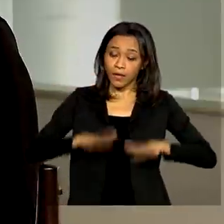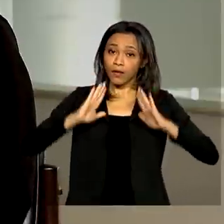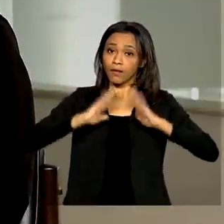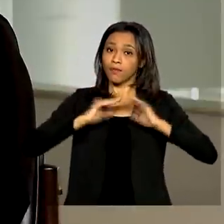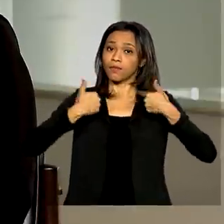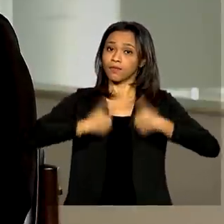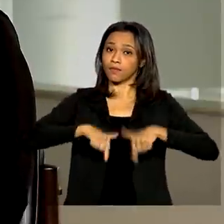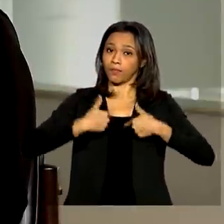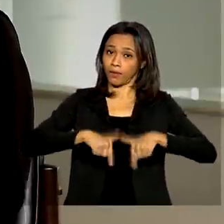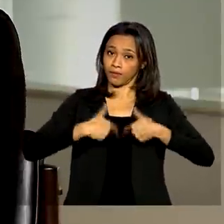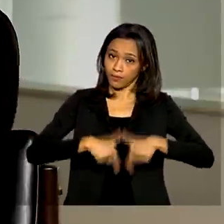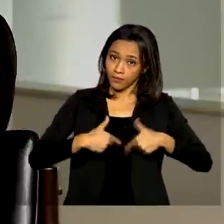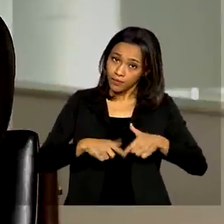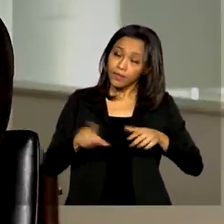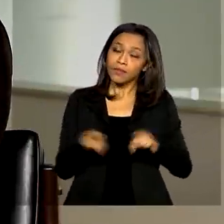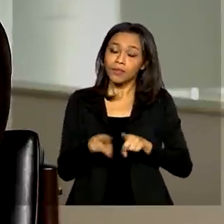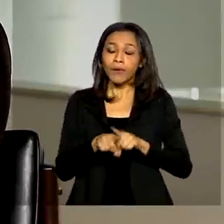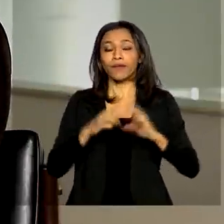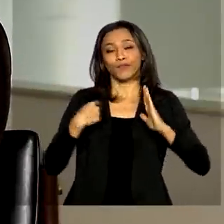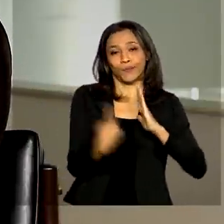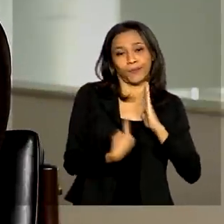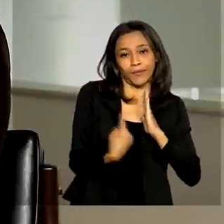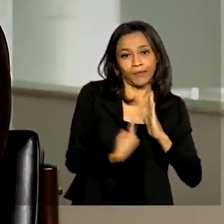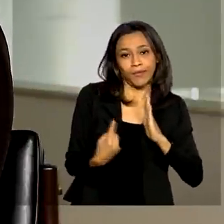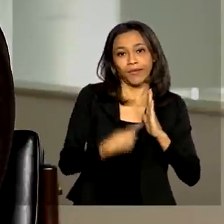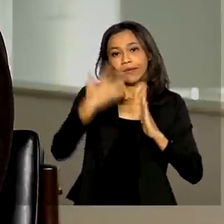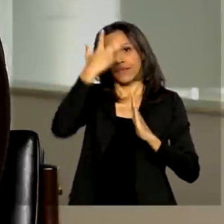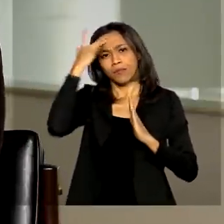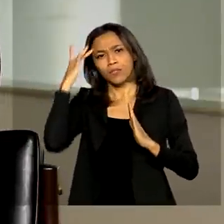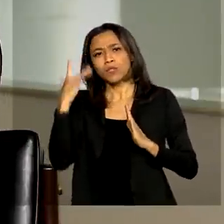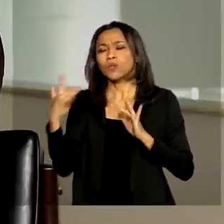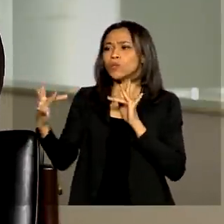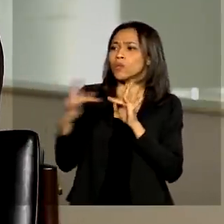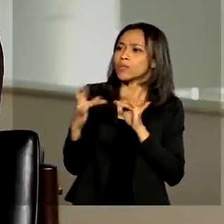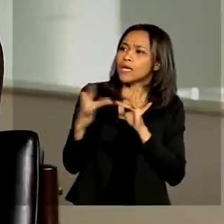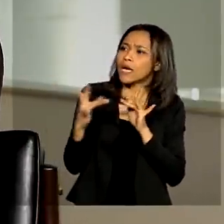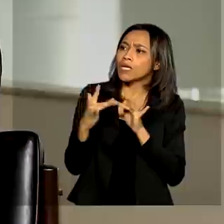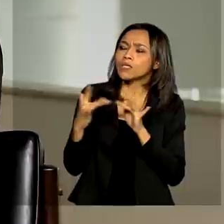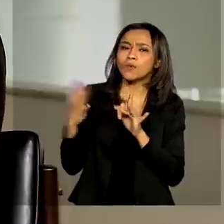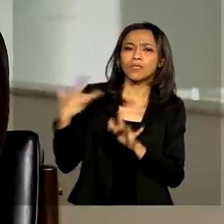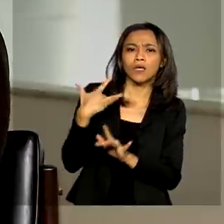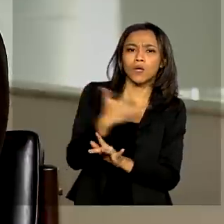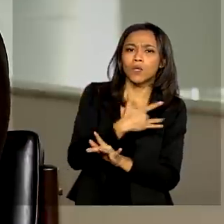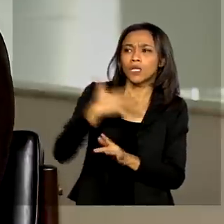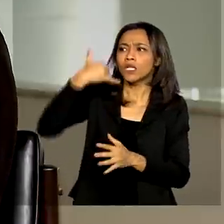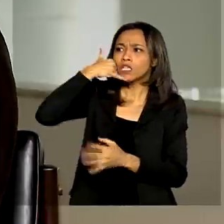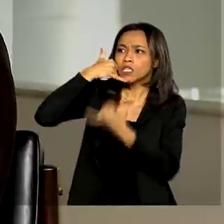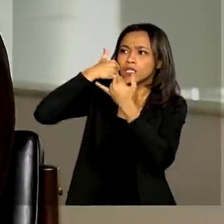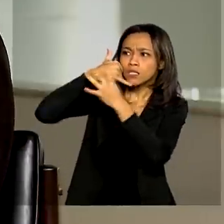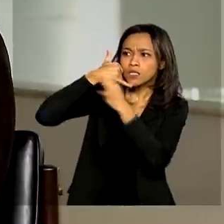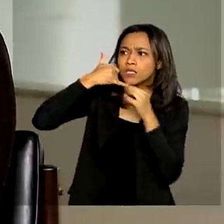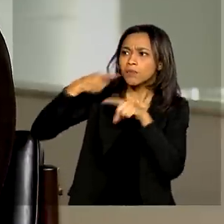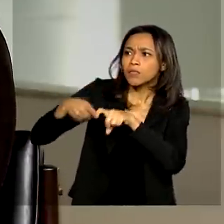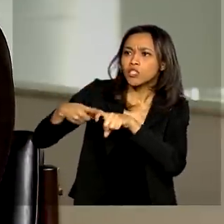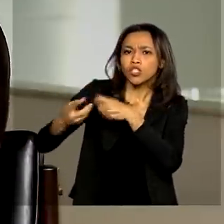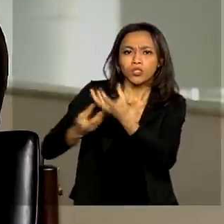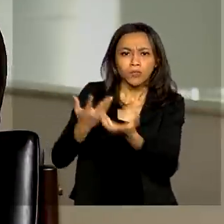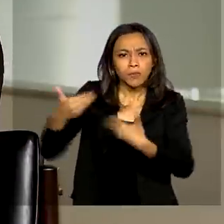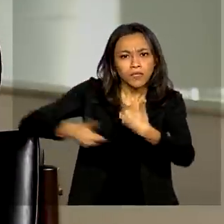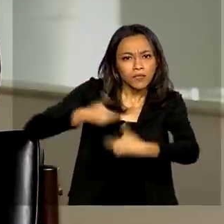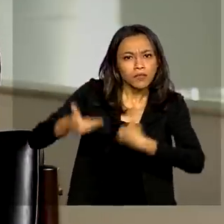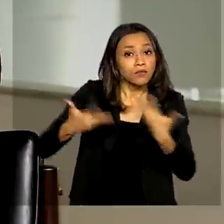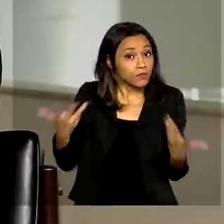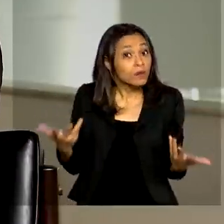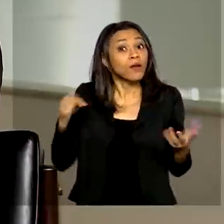office. Também um momento de isolamento, em as pessoas acessaram a telemedicina para poder tirar dúvidas, enfim, serem tratadas desse coronavírus.